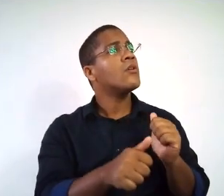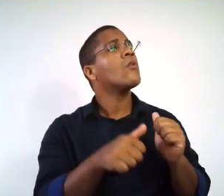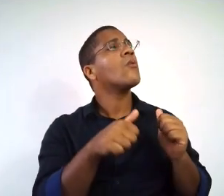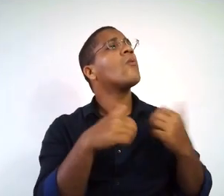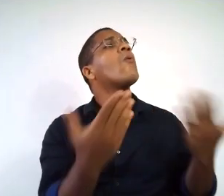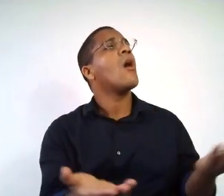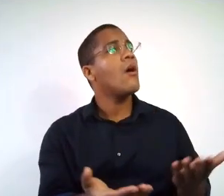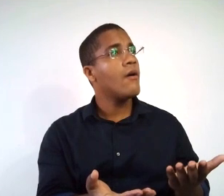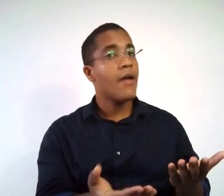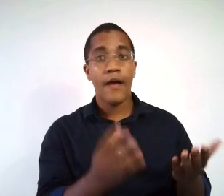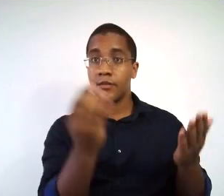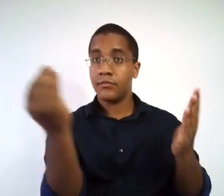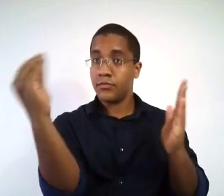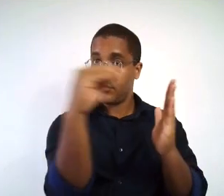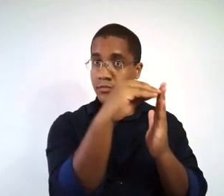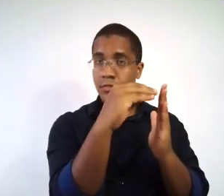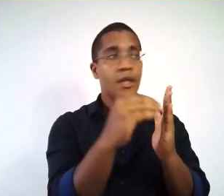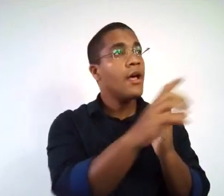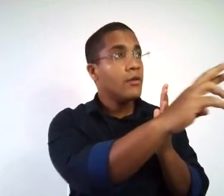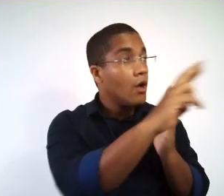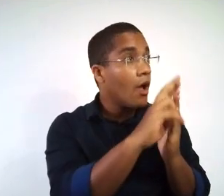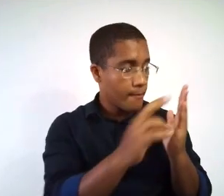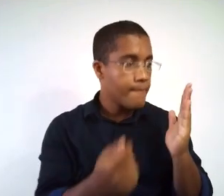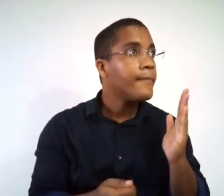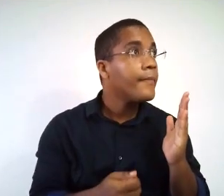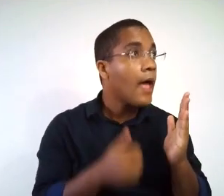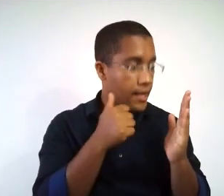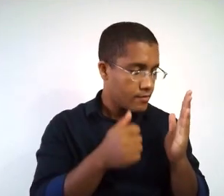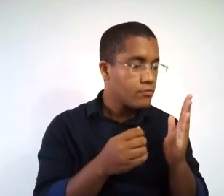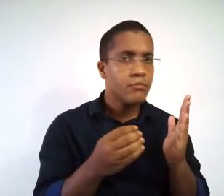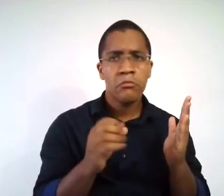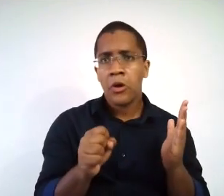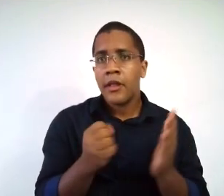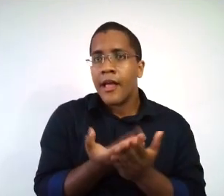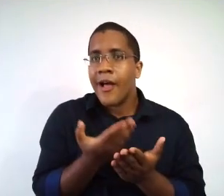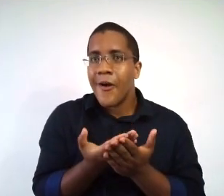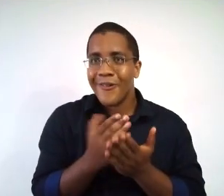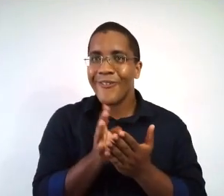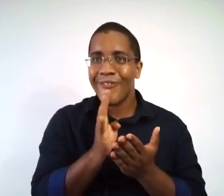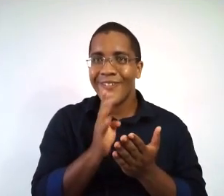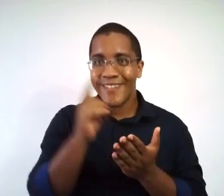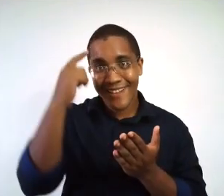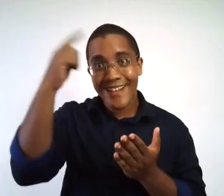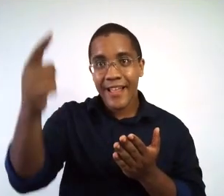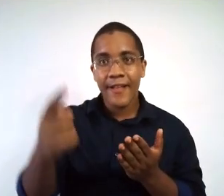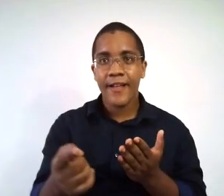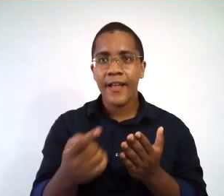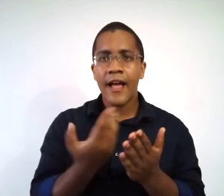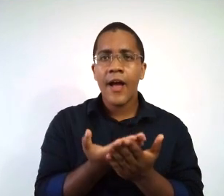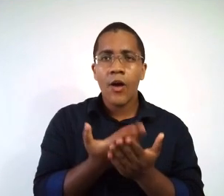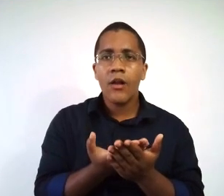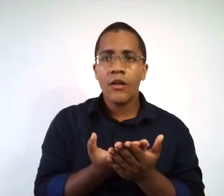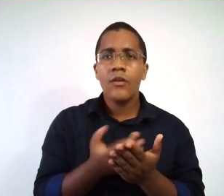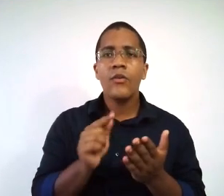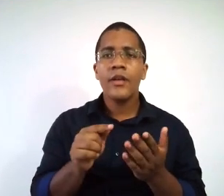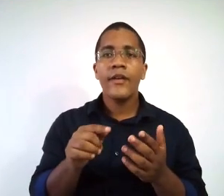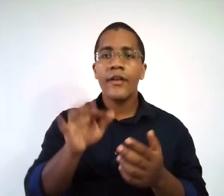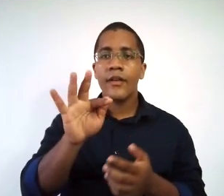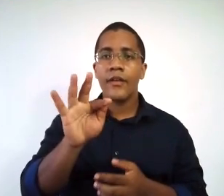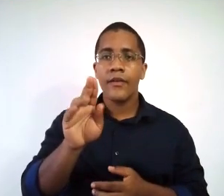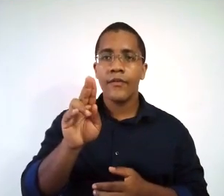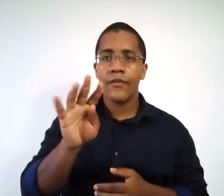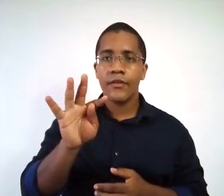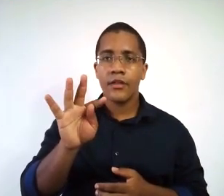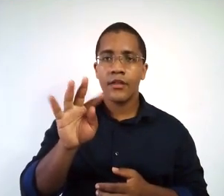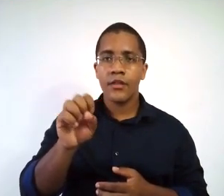você vai colocar lá a resposta, tá? Então, ela pode dizer, por exemplo, um dos jogos esportivos que a gente acabou de ver na nossa aula